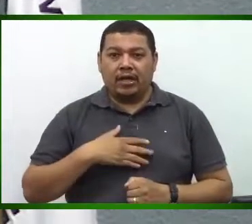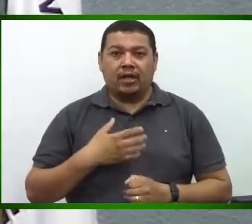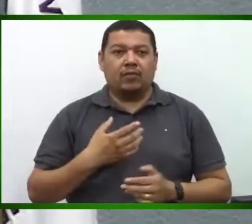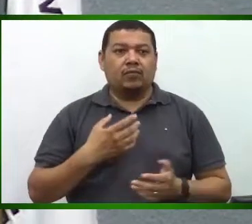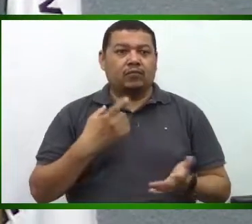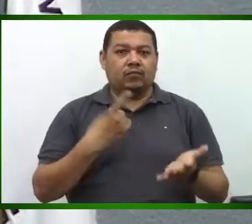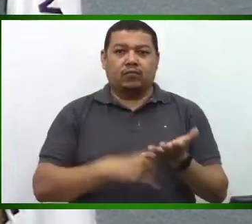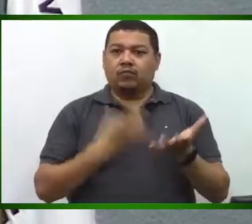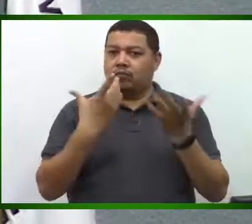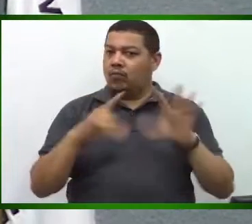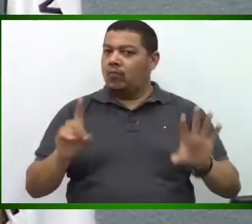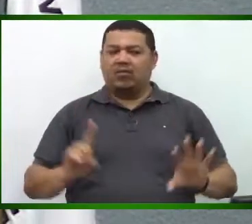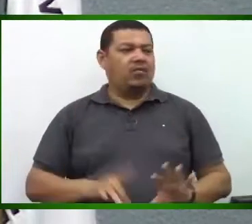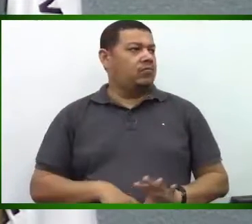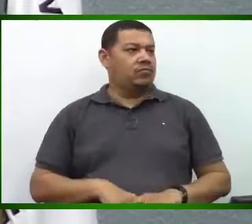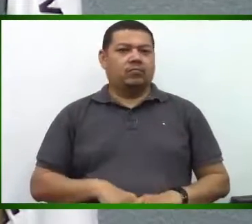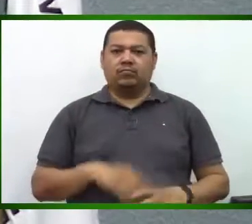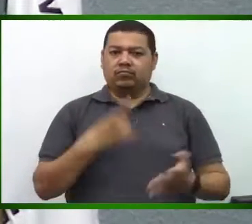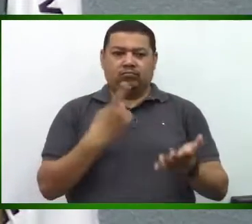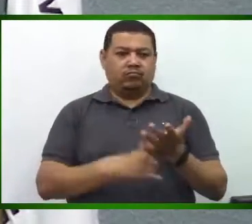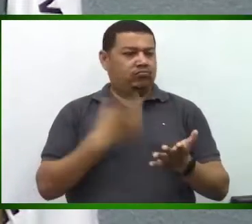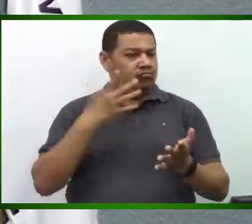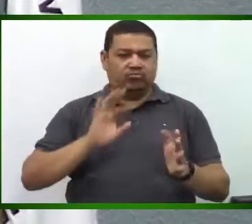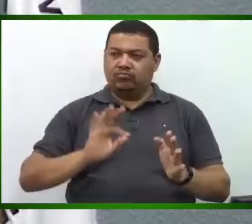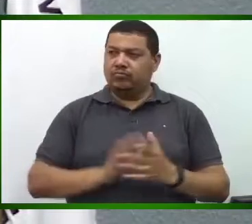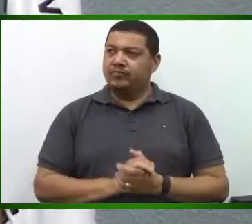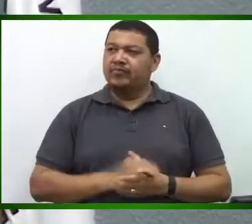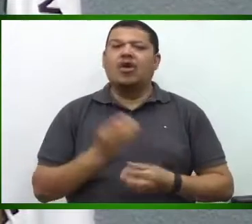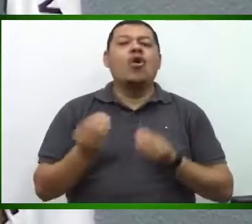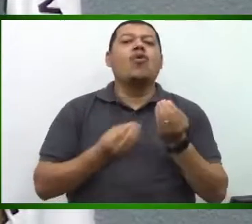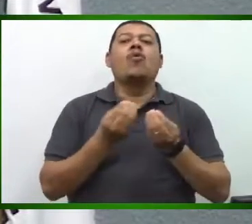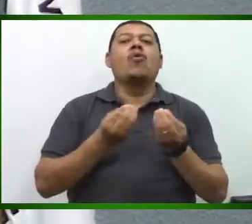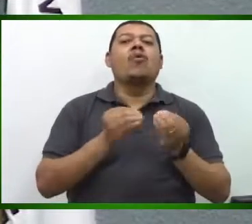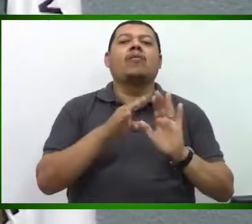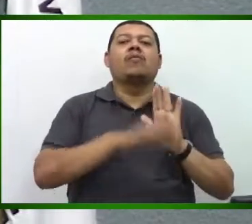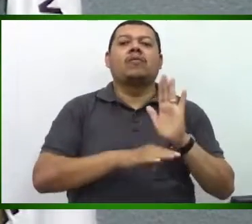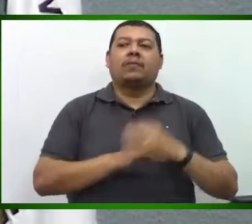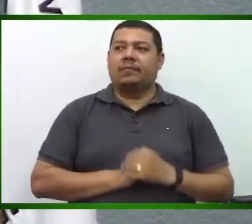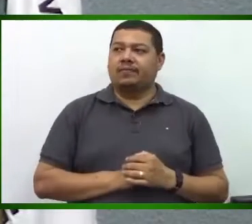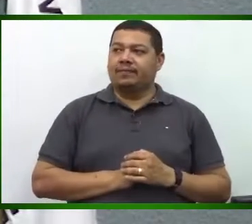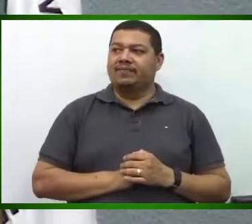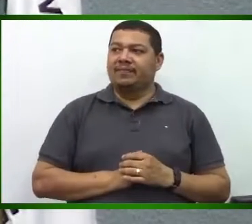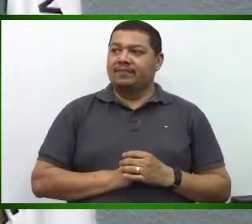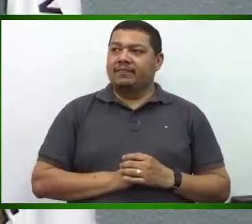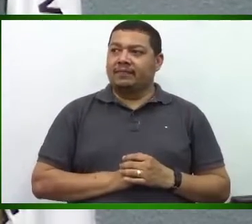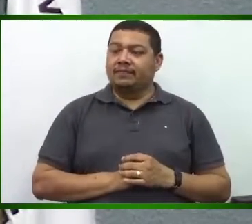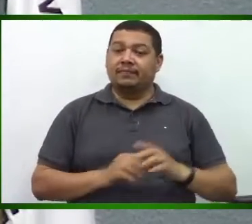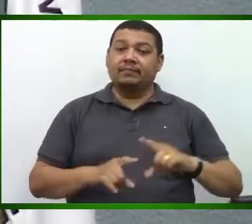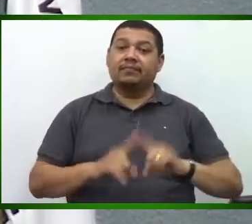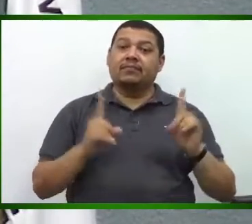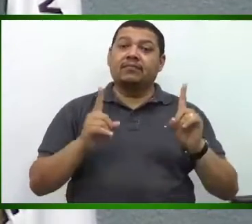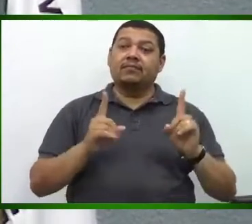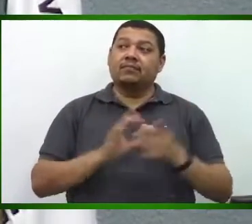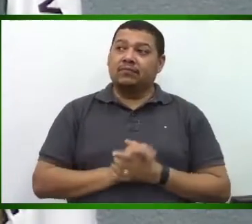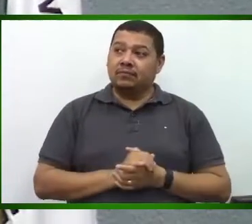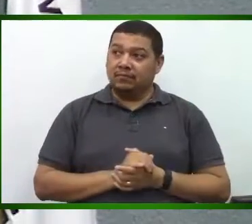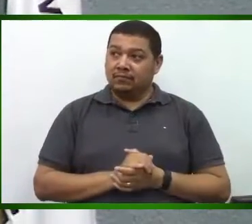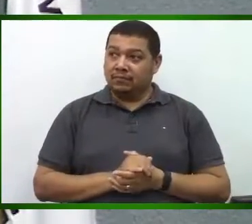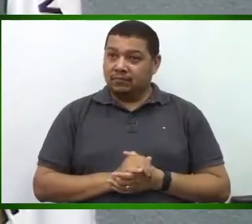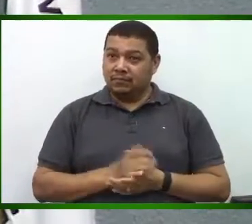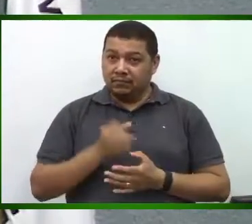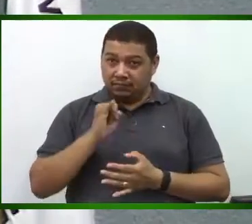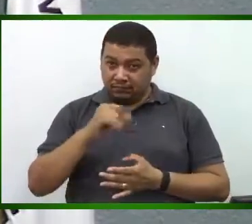forma que ele vem sendo executado, mas se vem